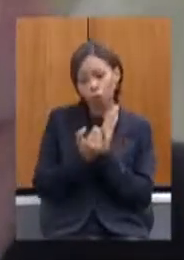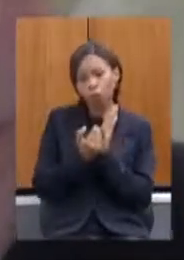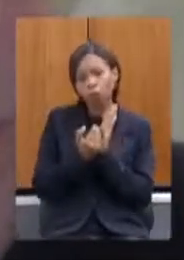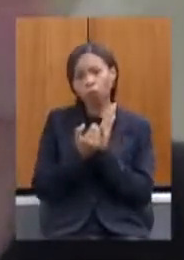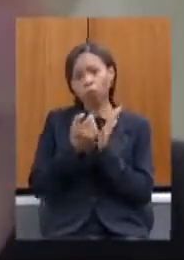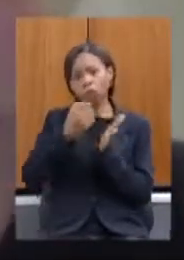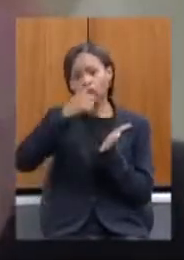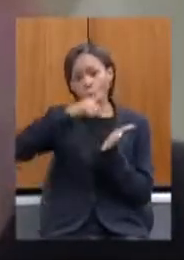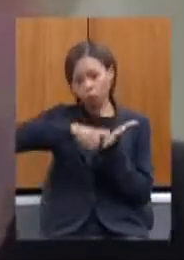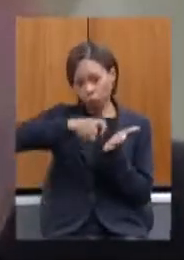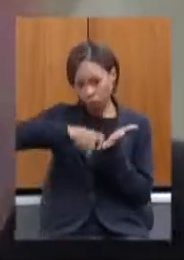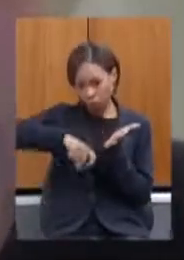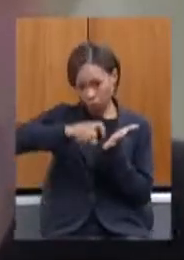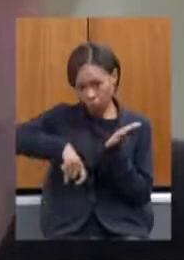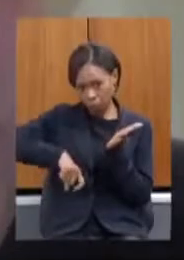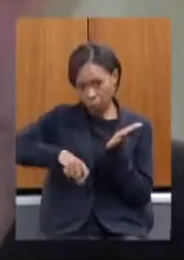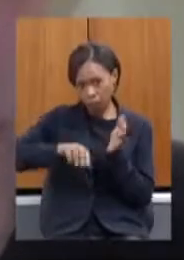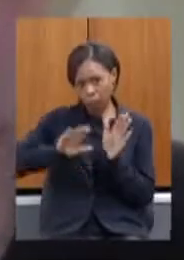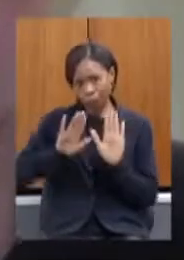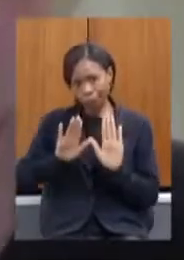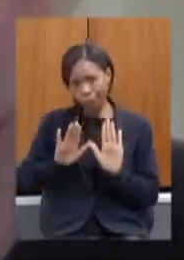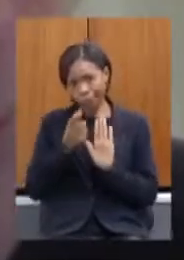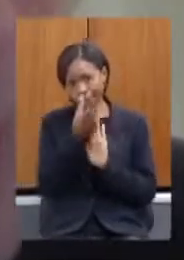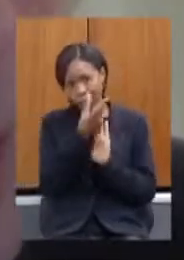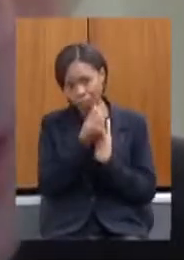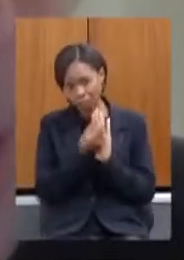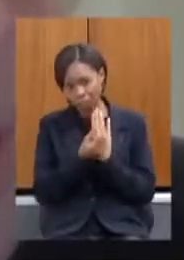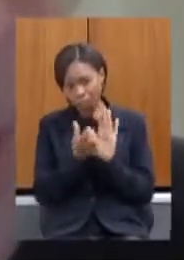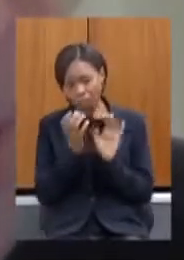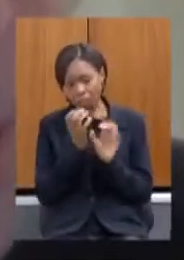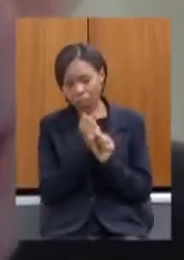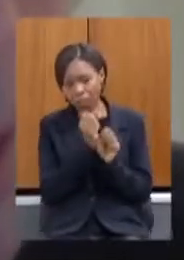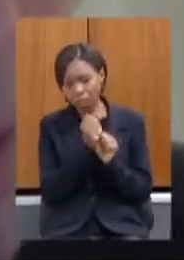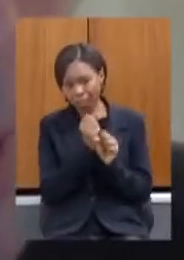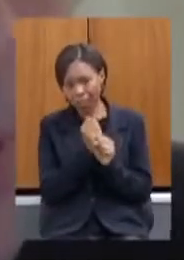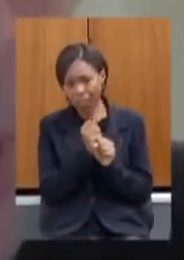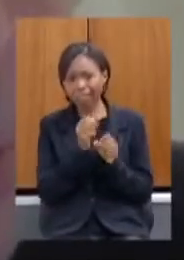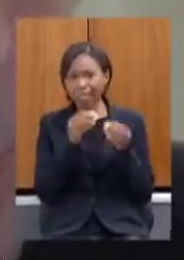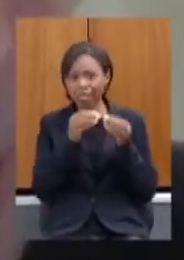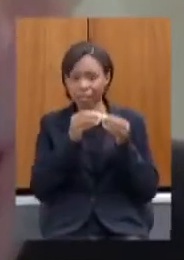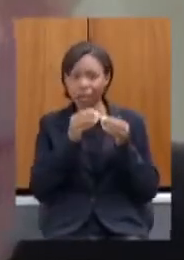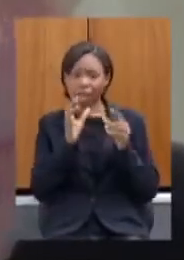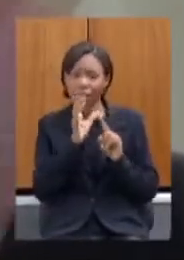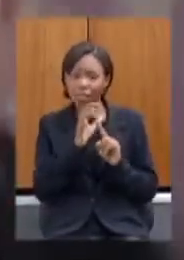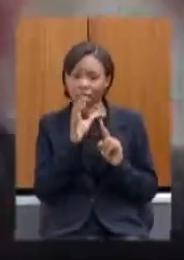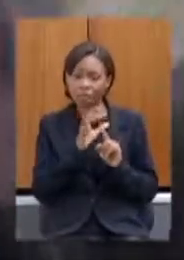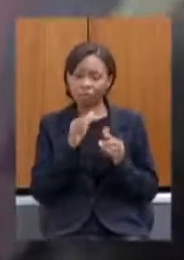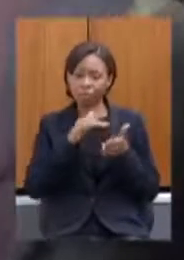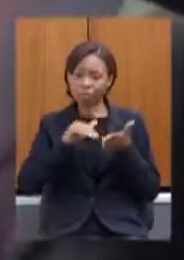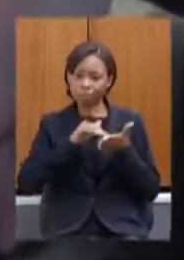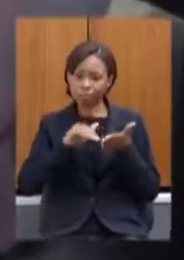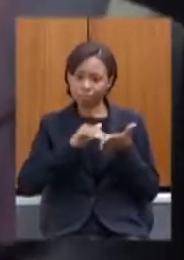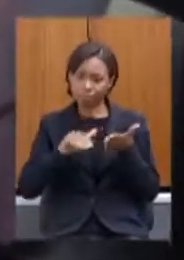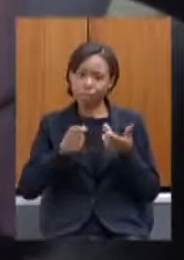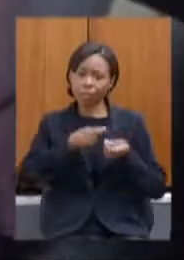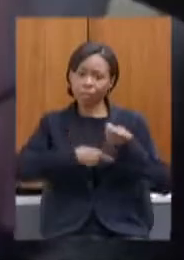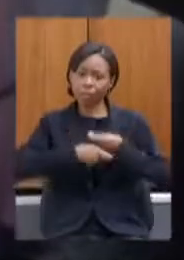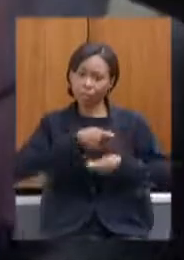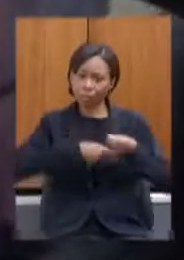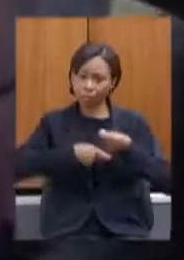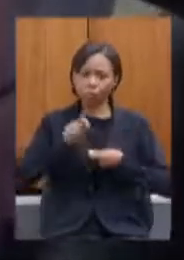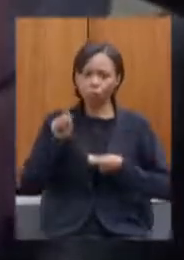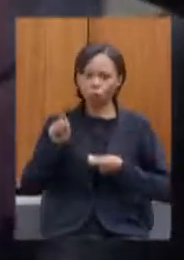como a questão de receitas é mais afeta a secretaria da fazenda e o secretário está presente eu acho que ele vai poder